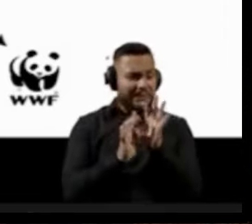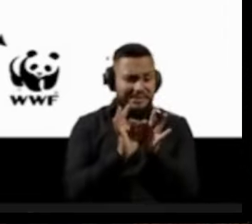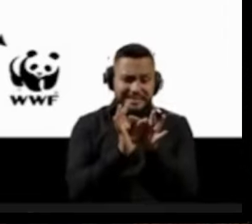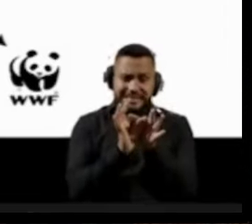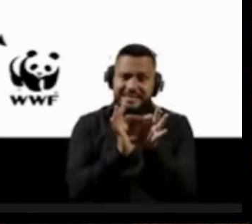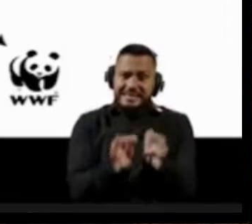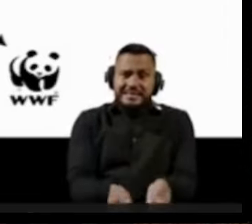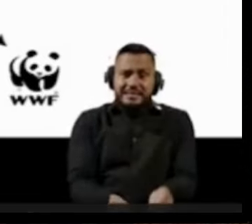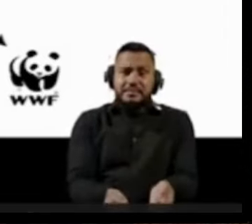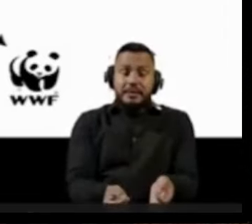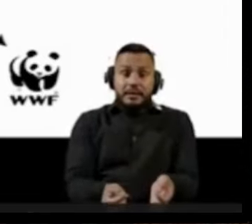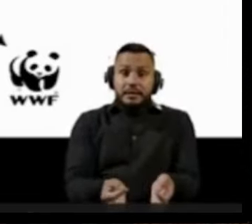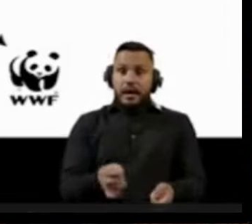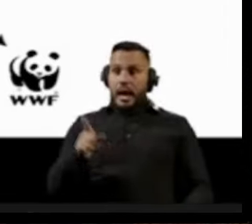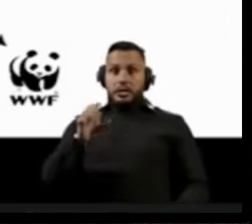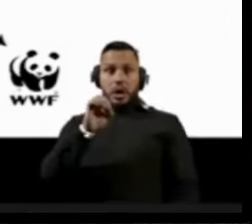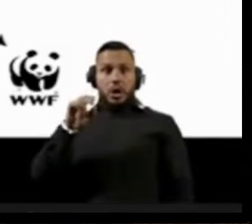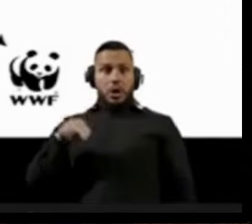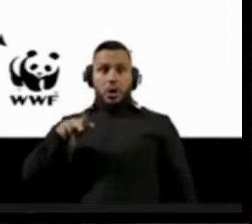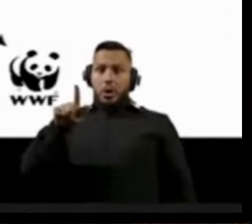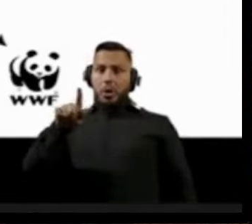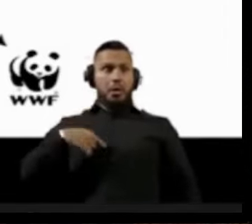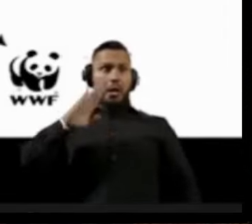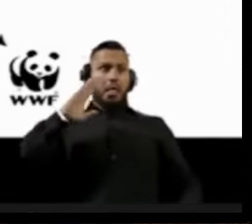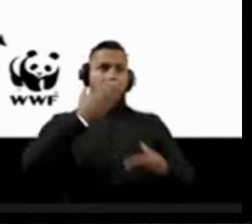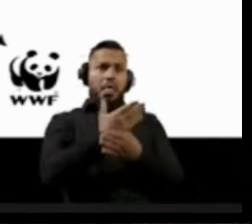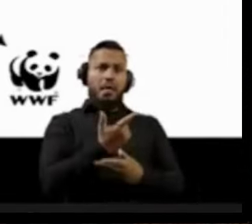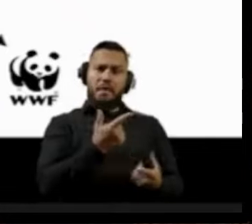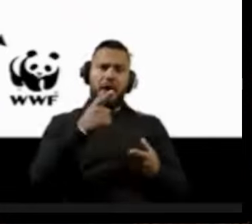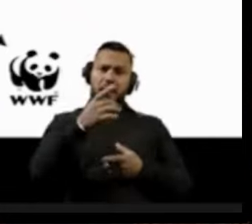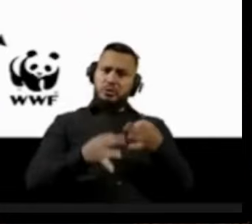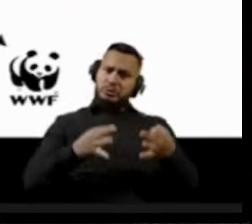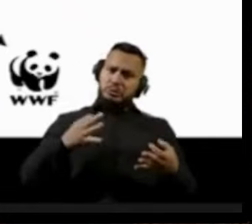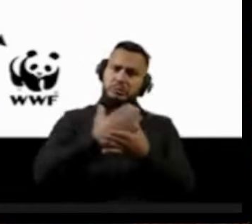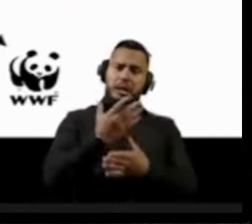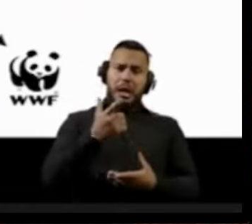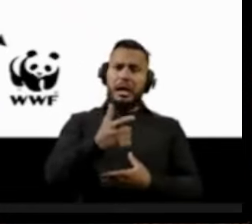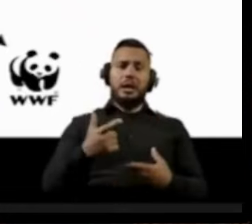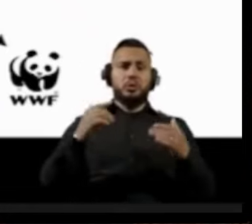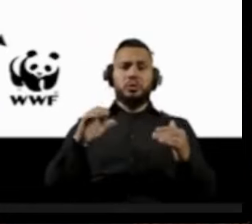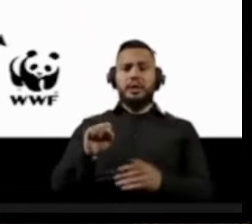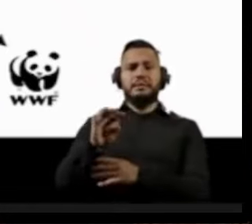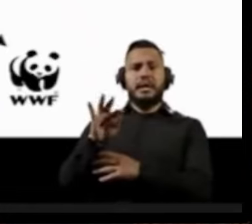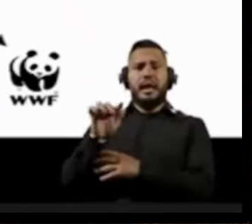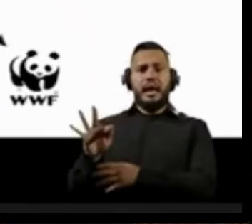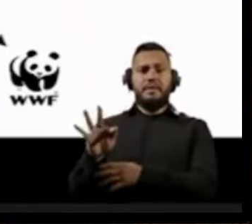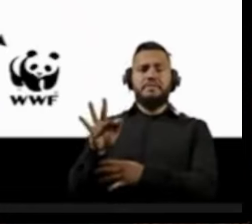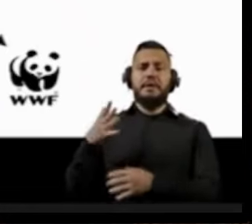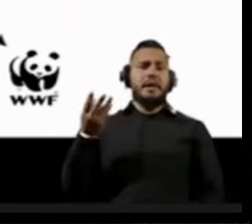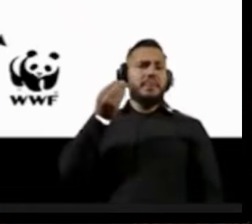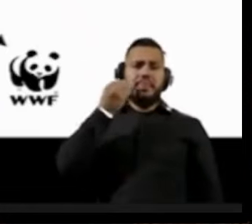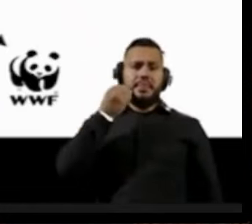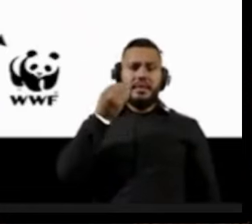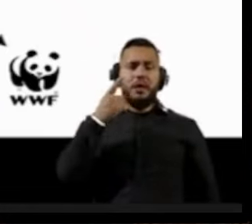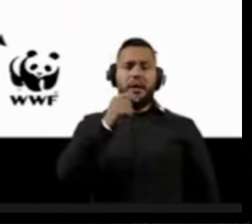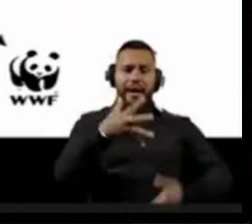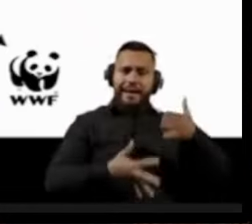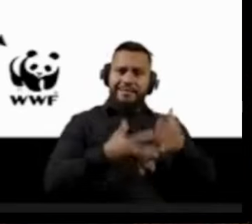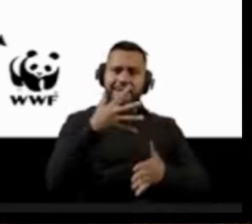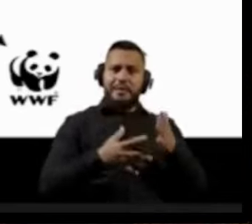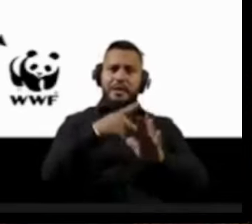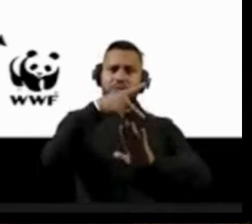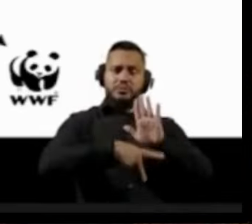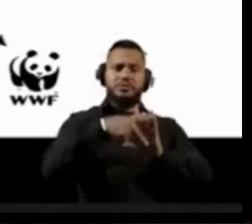essas mesmas ONGs entravam na justiça e iam para o Supremo Tribunal Federal tentar inviabilizar